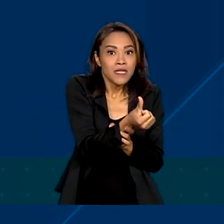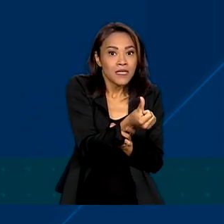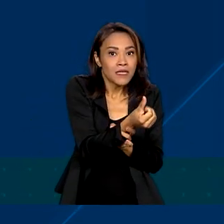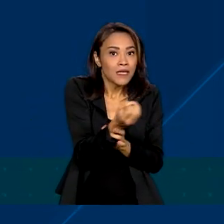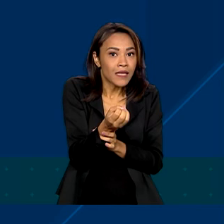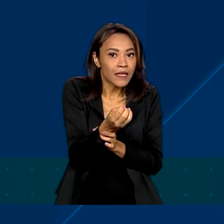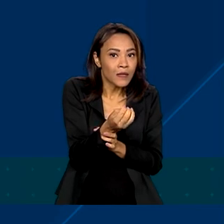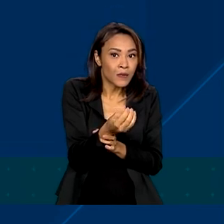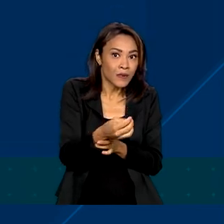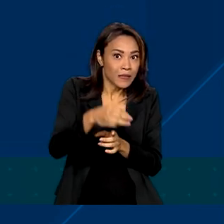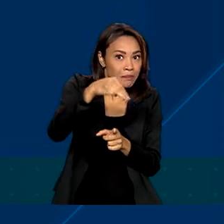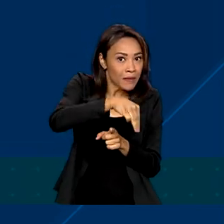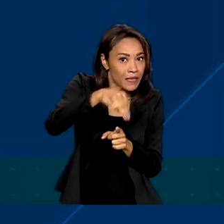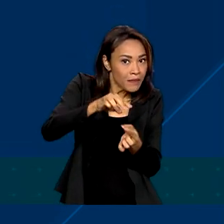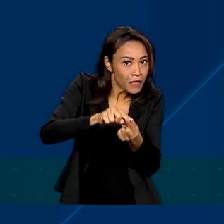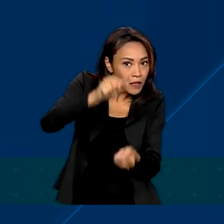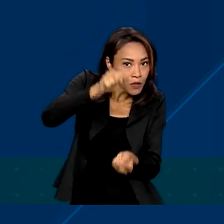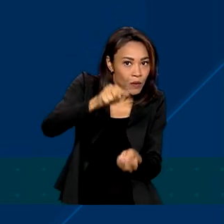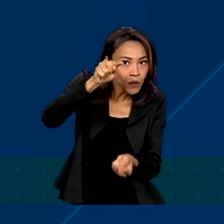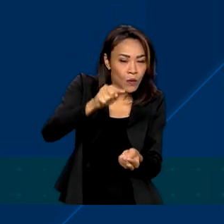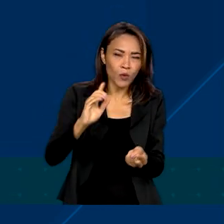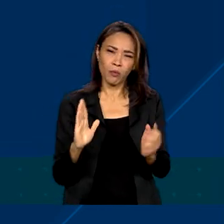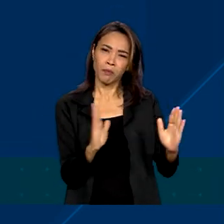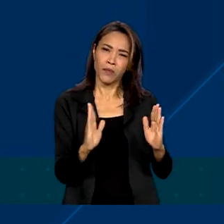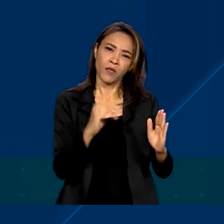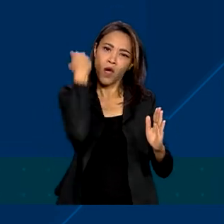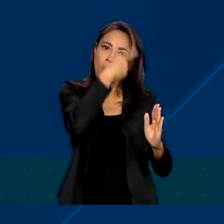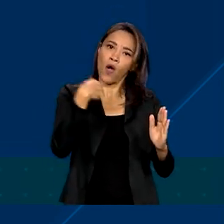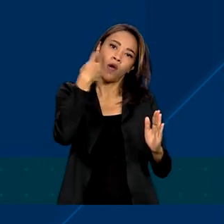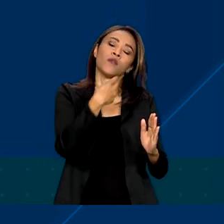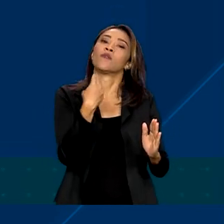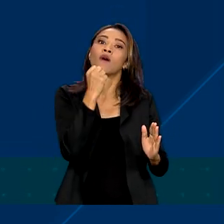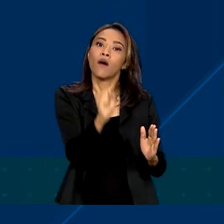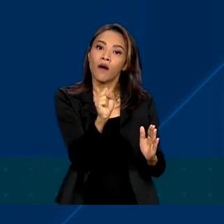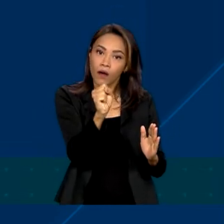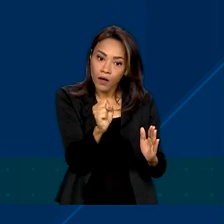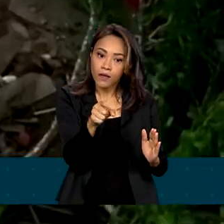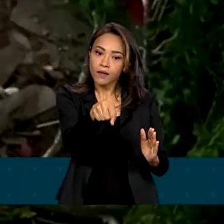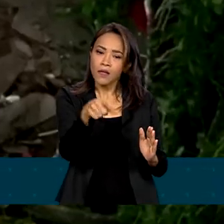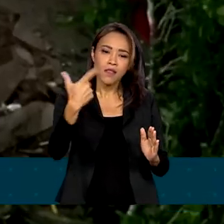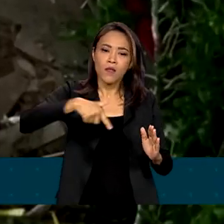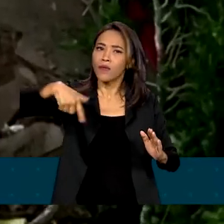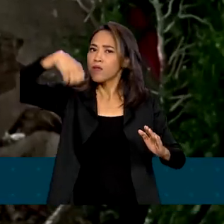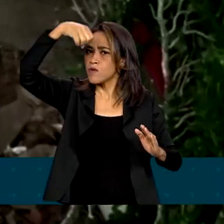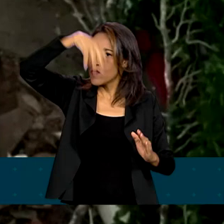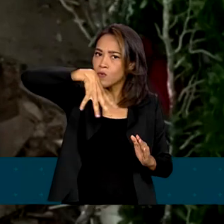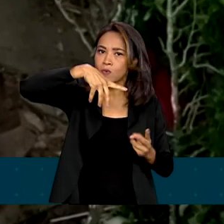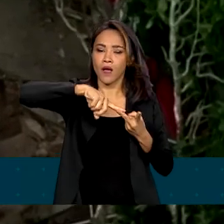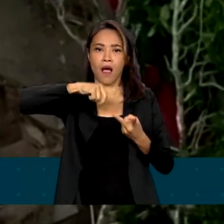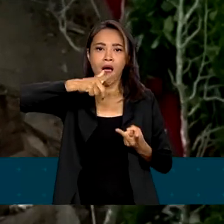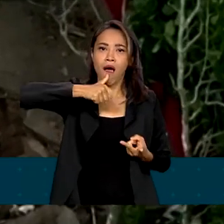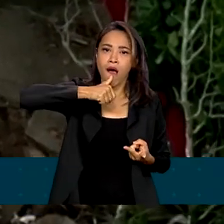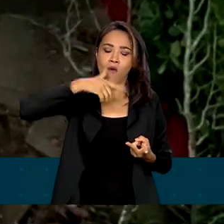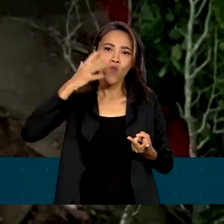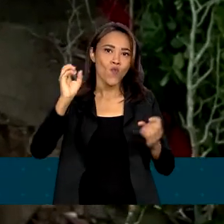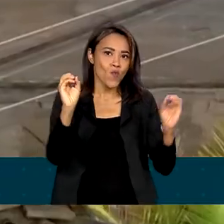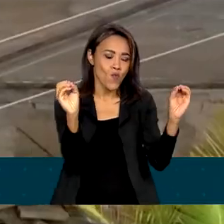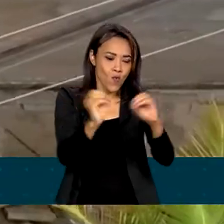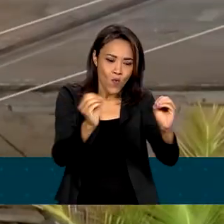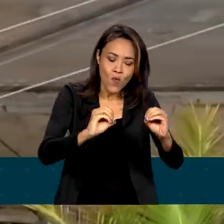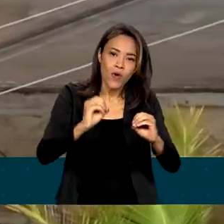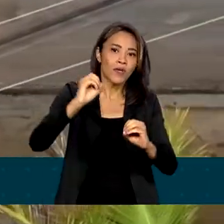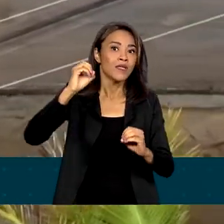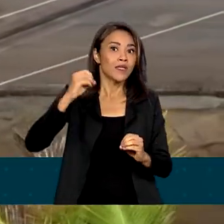milímetros em apenas oito horas. O município de São Sebastião tem regiões onde não há luz, não há água e não há cobertura de sinal